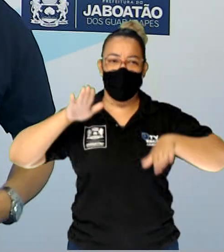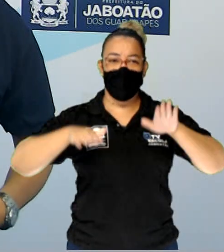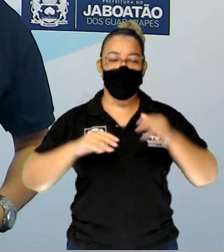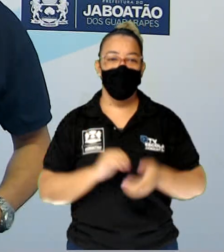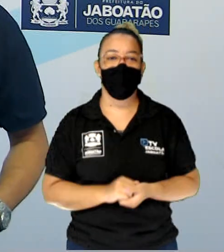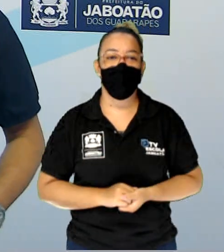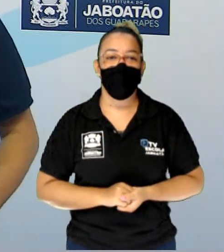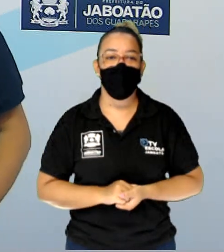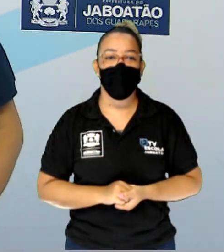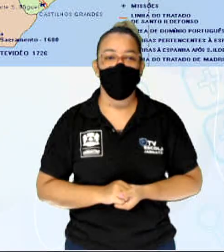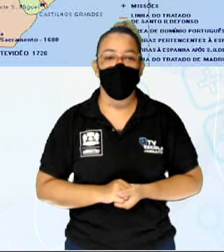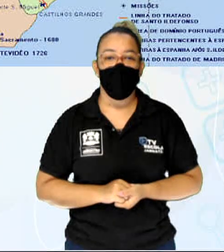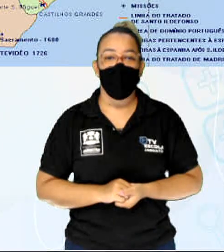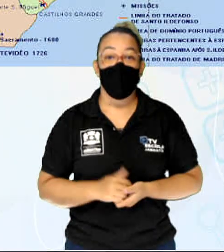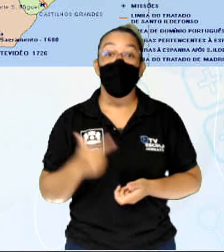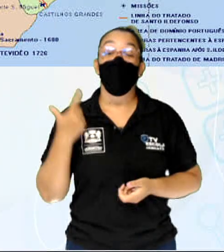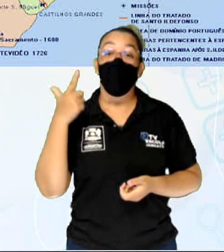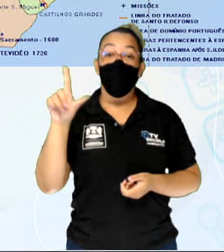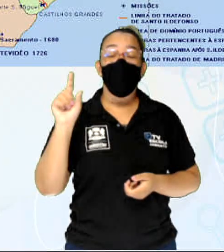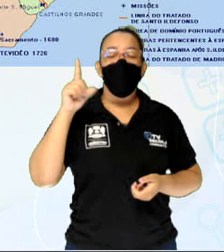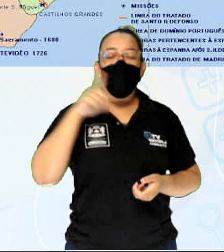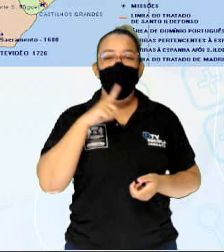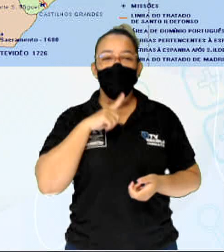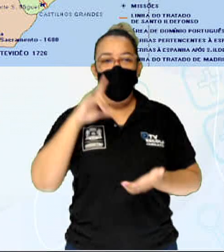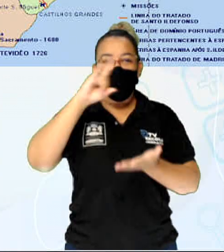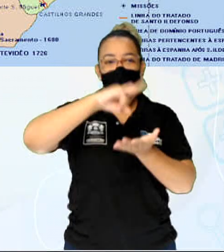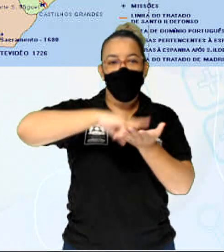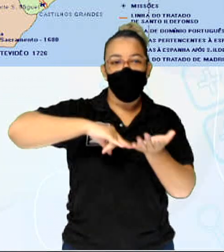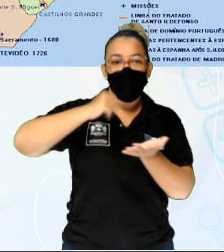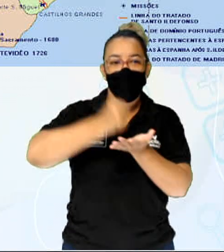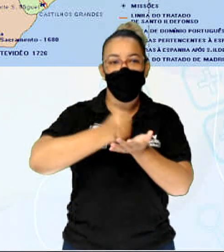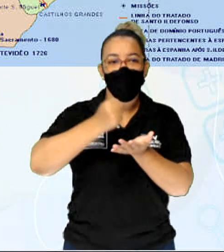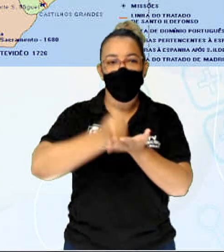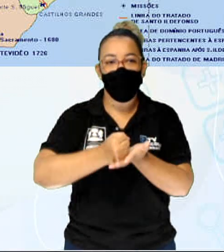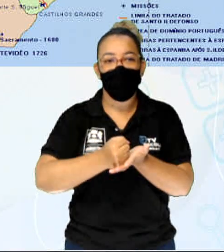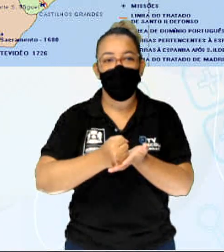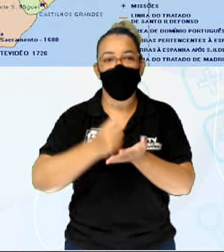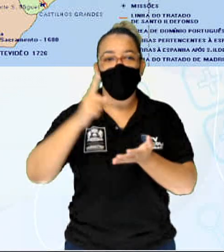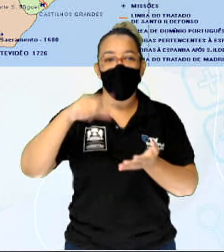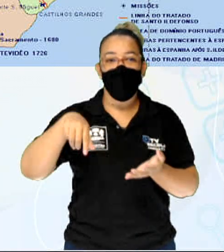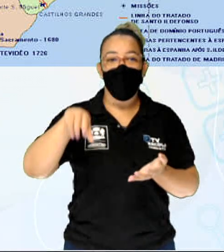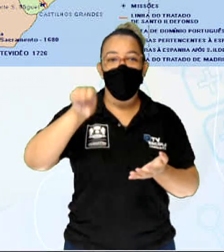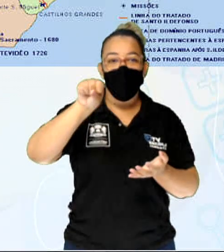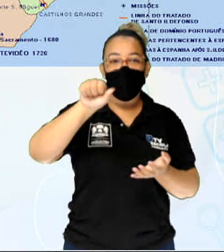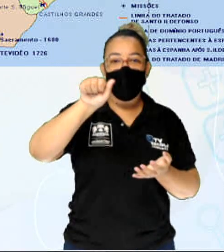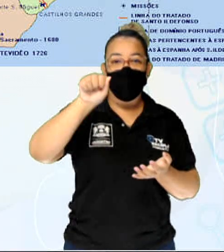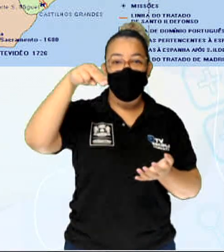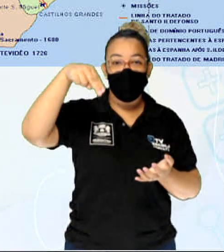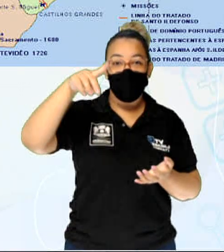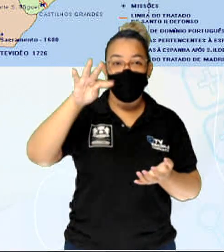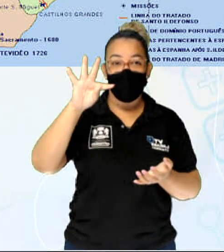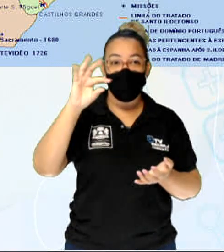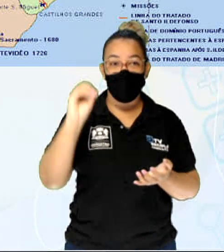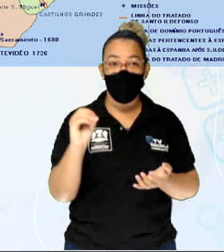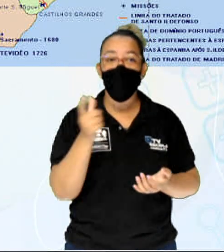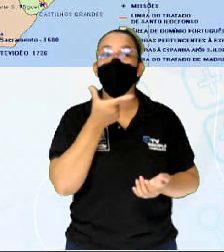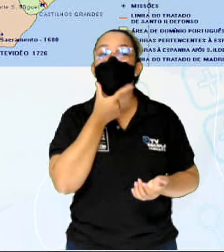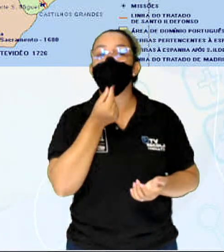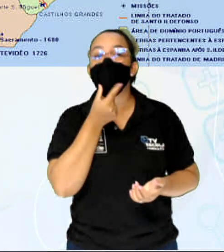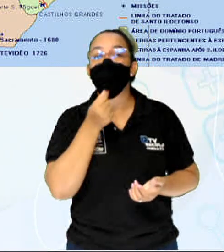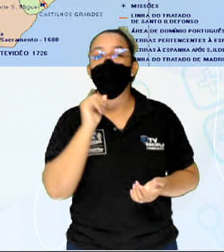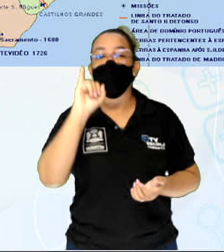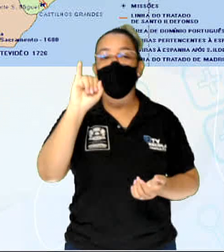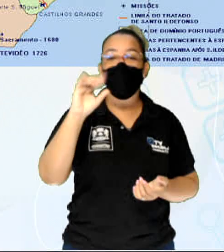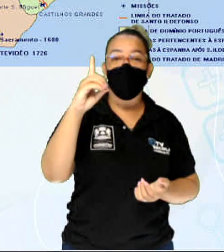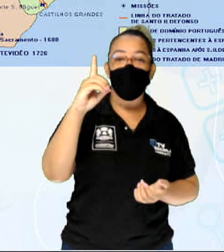frente, a gente tem o Tratado de Santo Idelfonso, de 1777, que confirma o Tratado de Madri